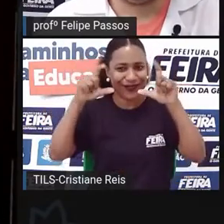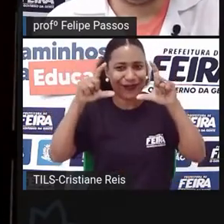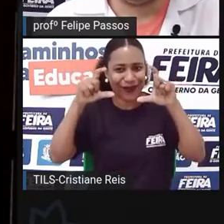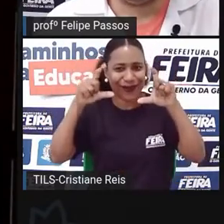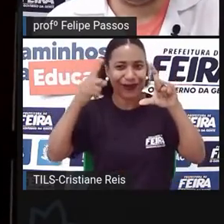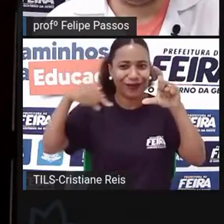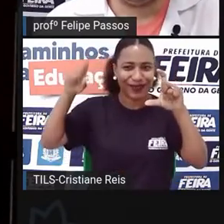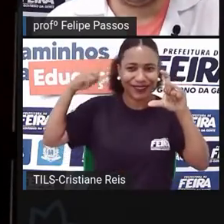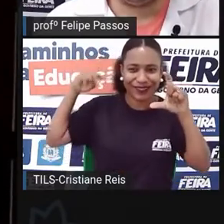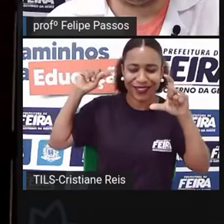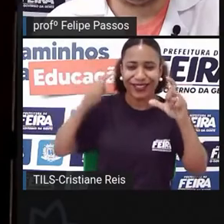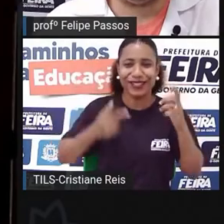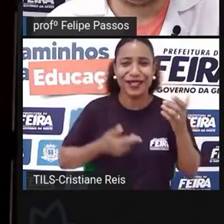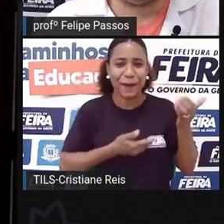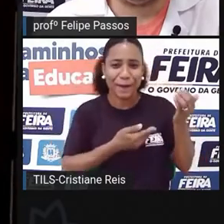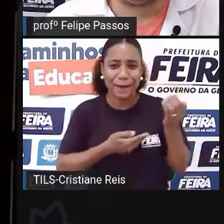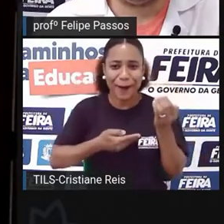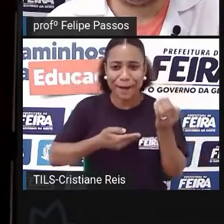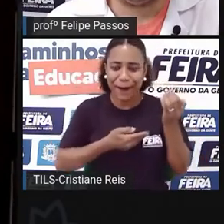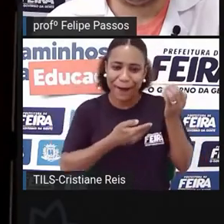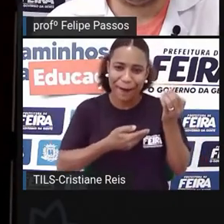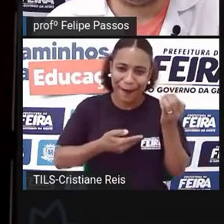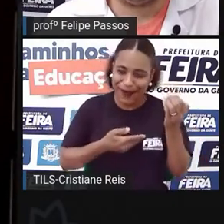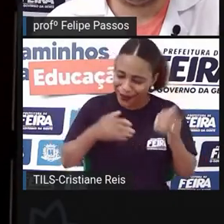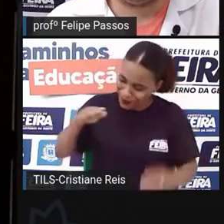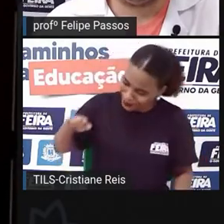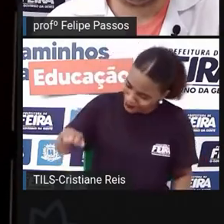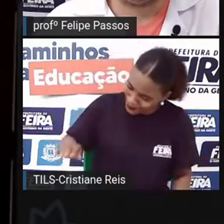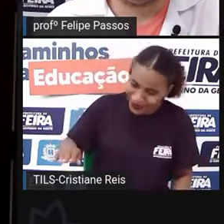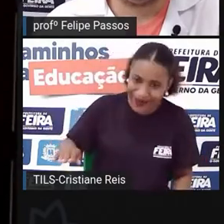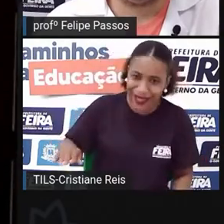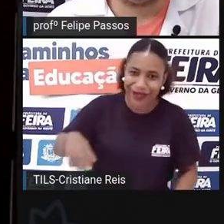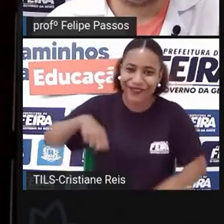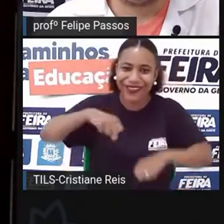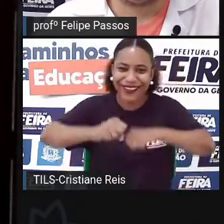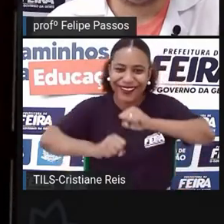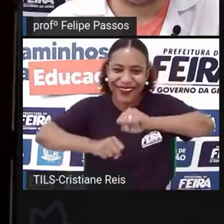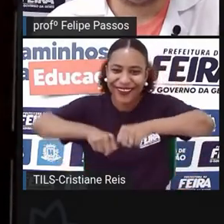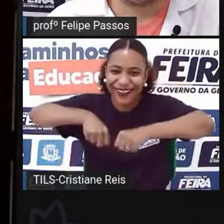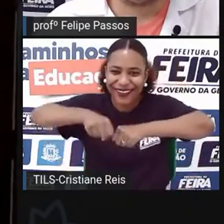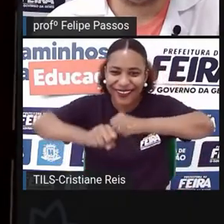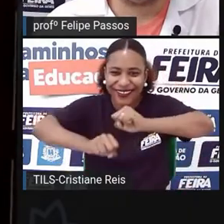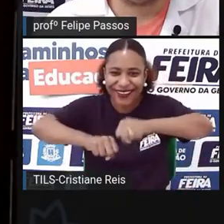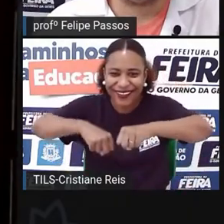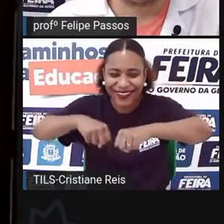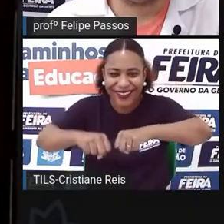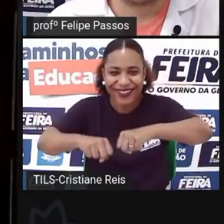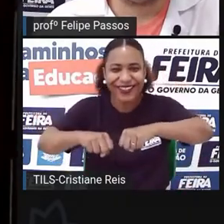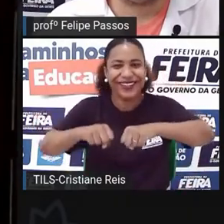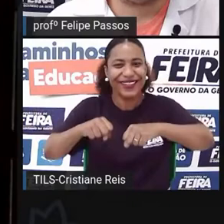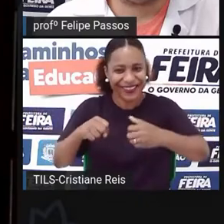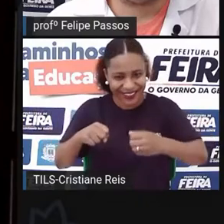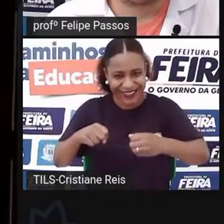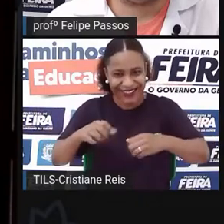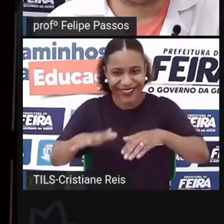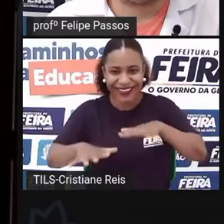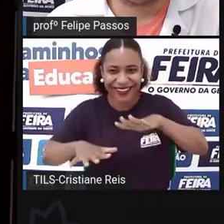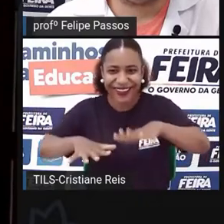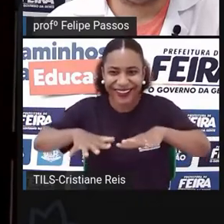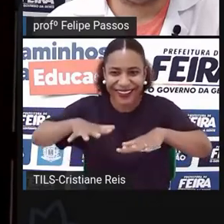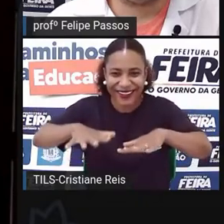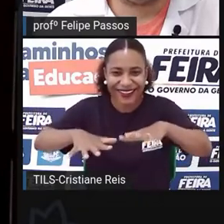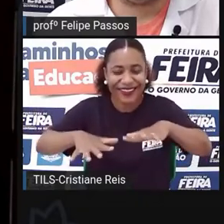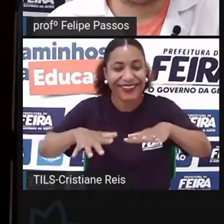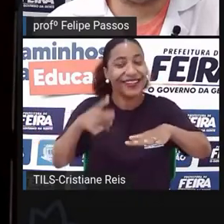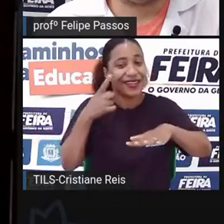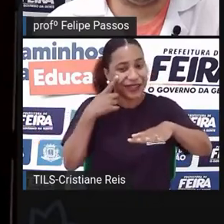beberem, uma foto de vocês aprendendo a andar, então isso aí é a memória, isso é individual, mas você tem uma memória